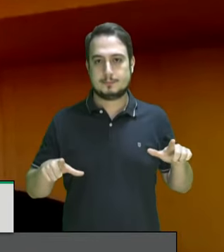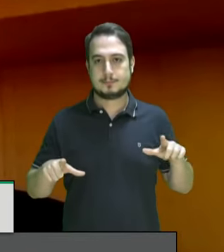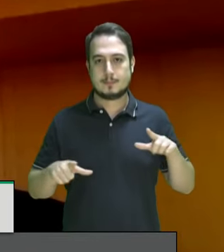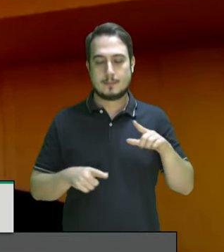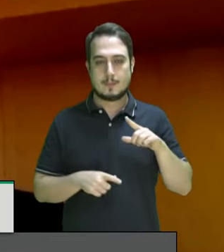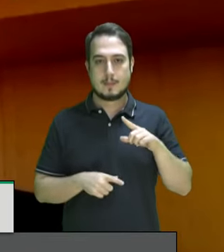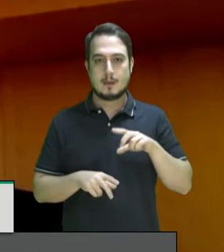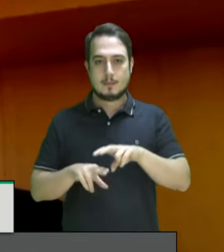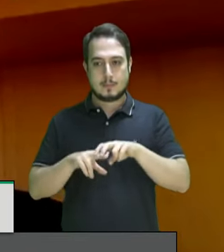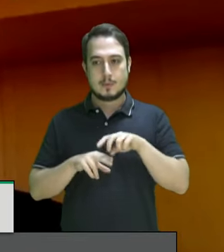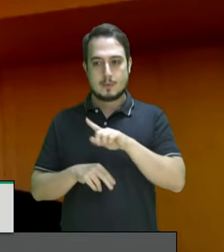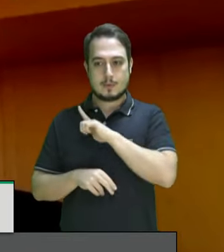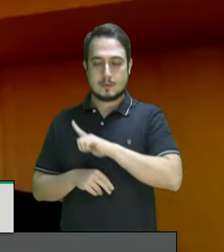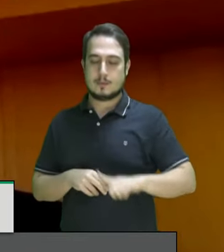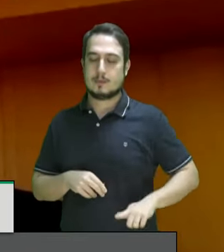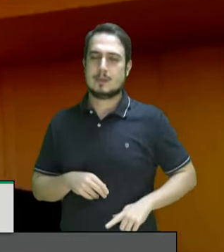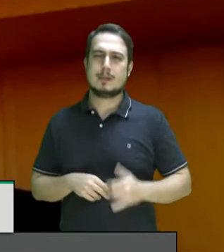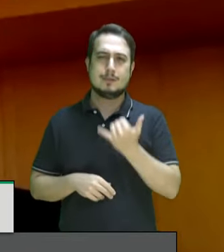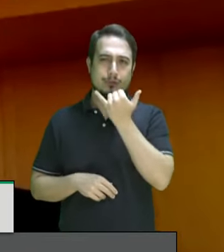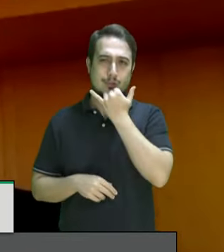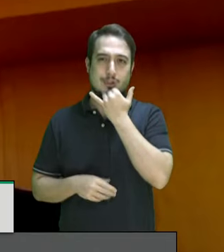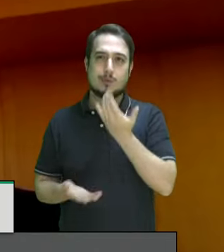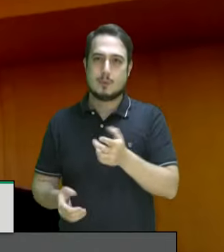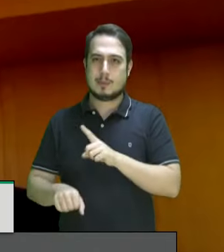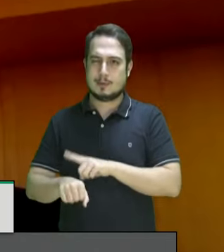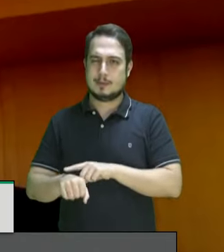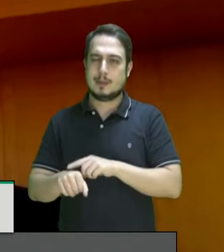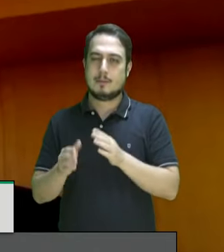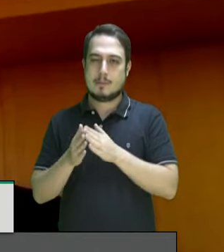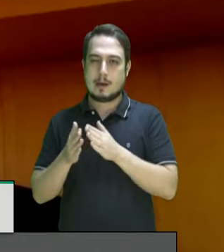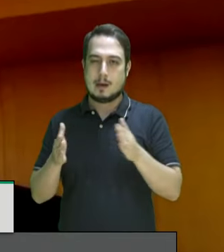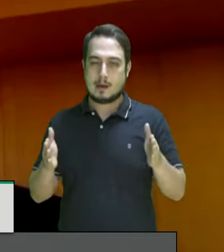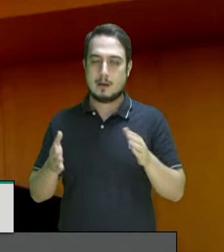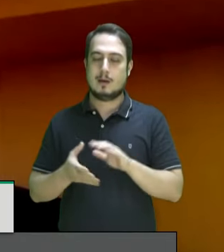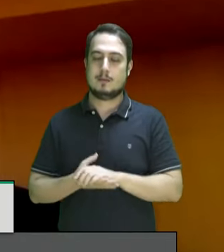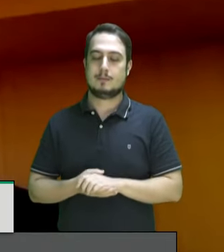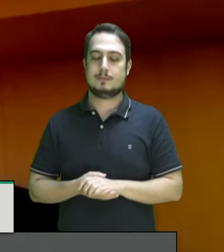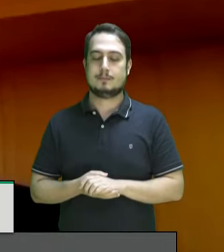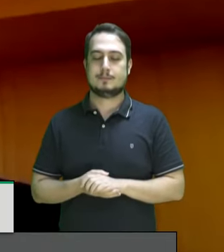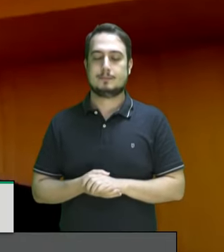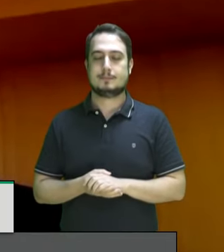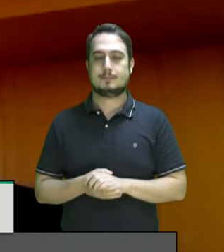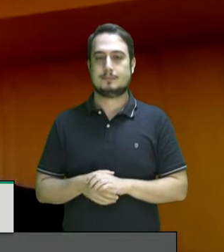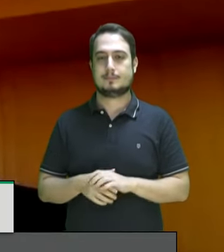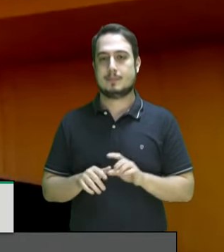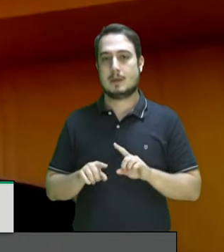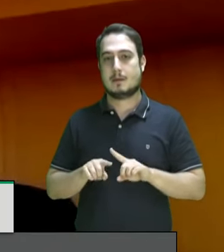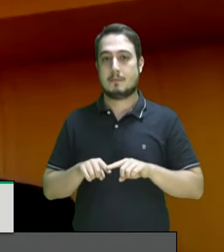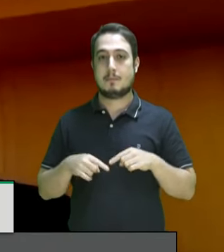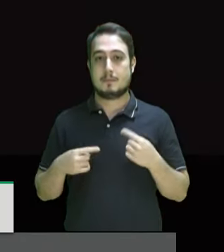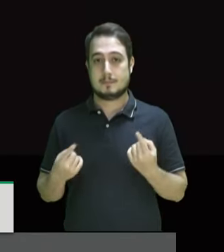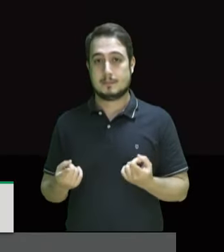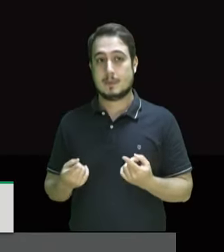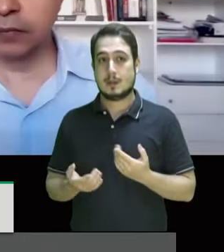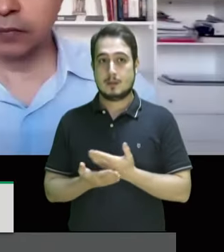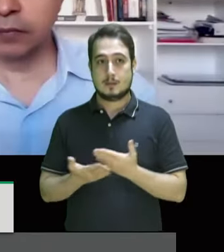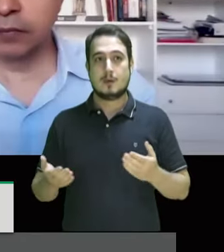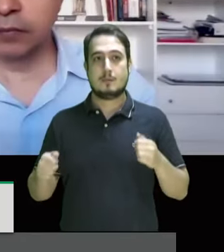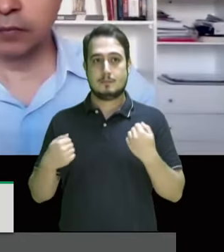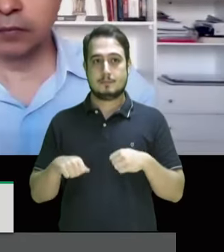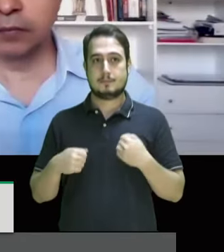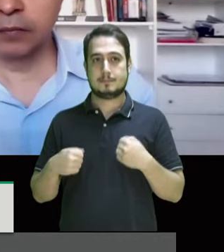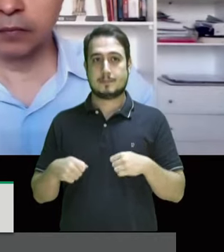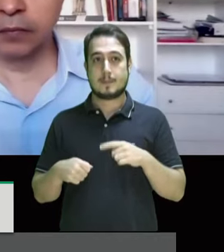pelo governo federal desculpe eu ter me eu ter me me estendido deputado Bira mas nós precisamos